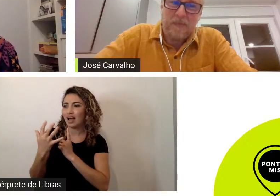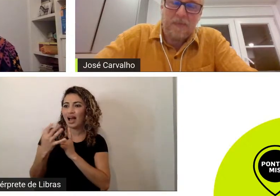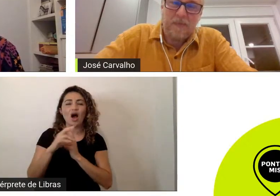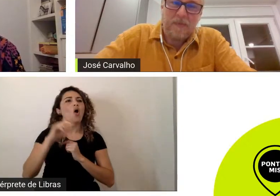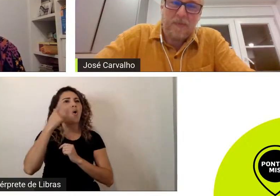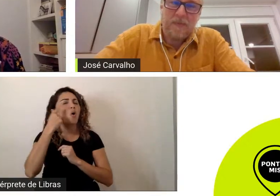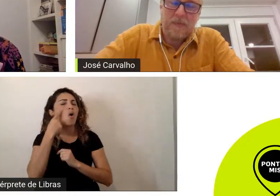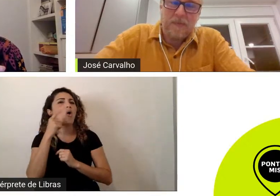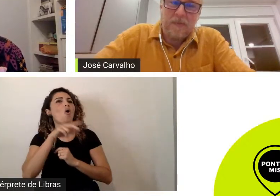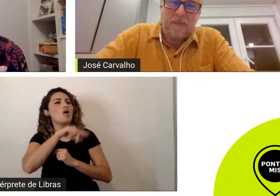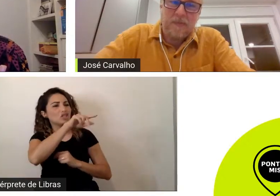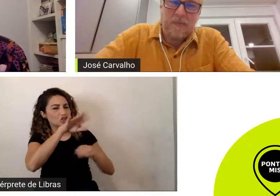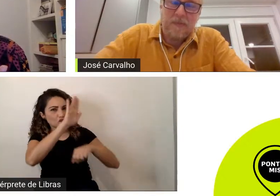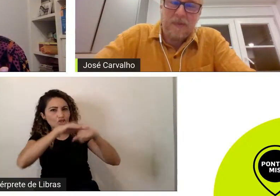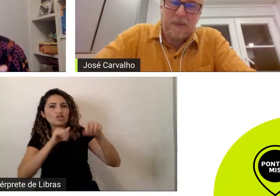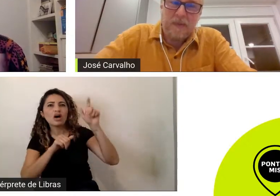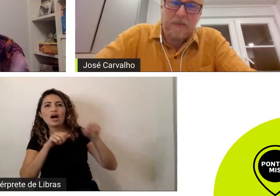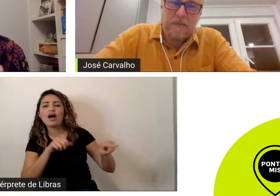que vai